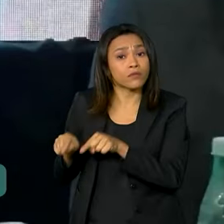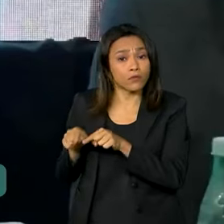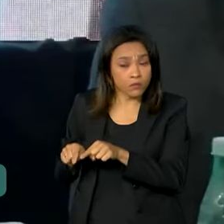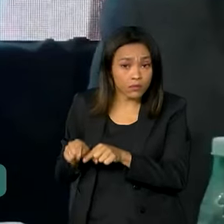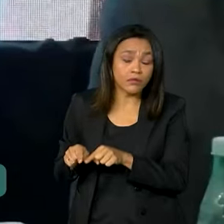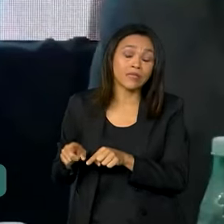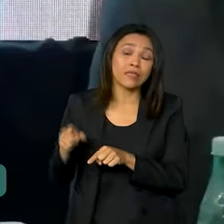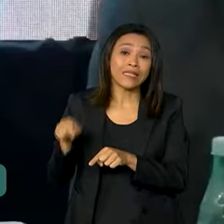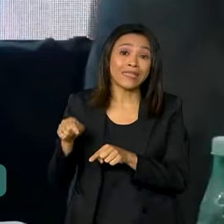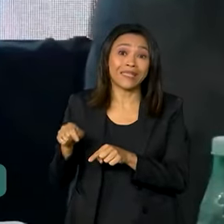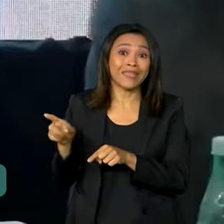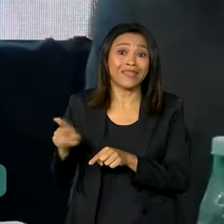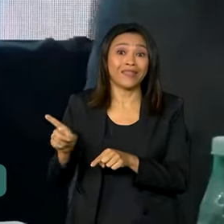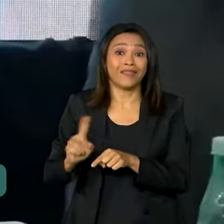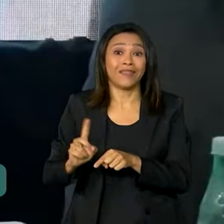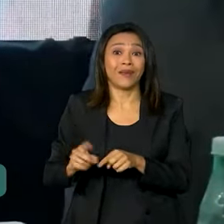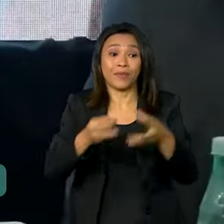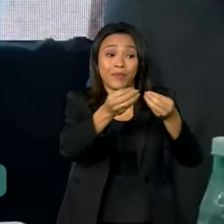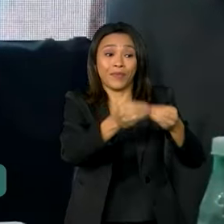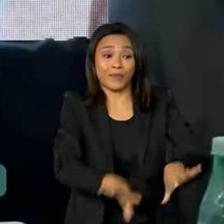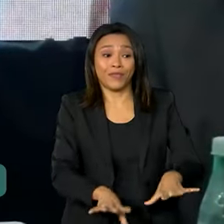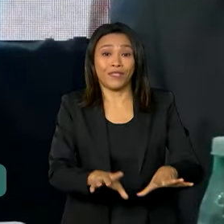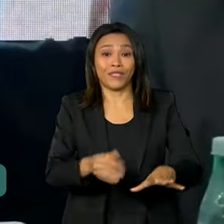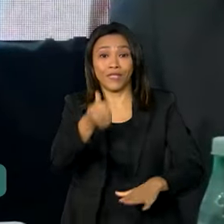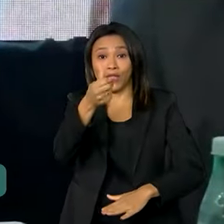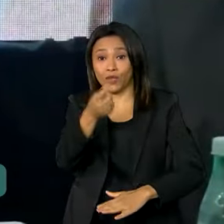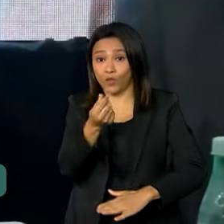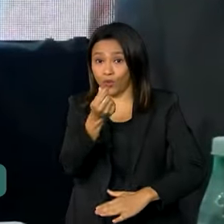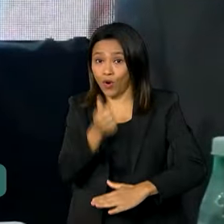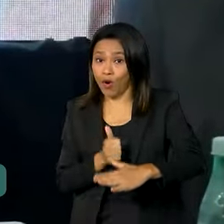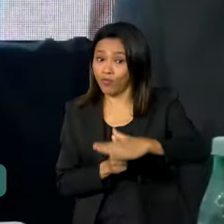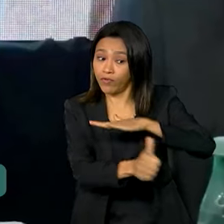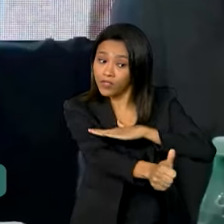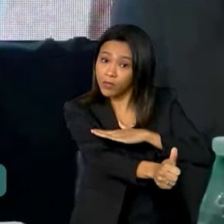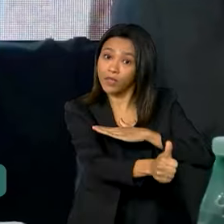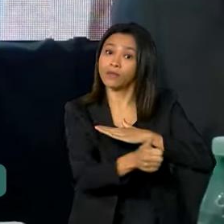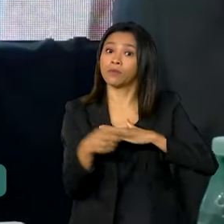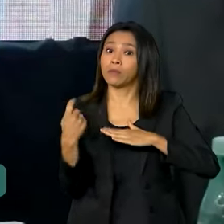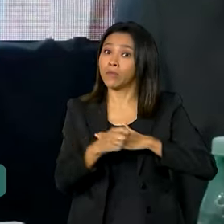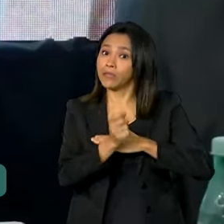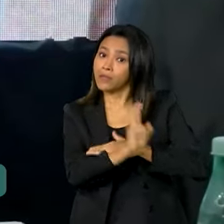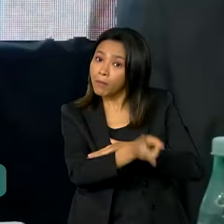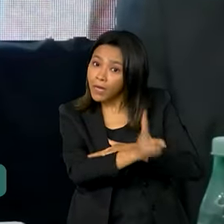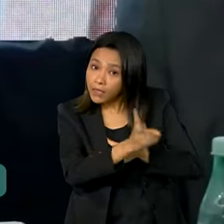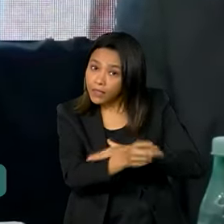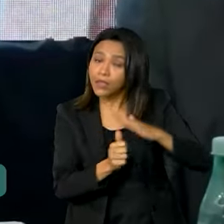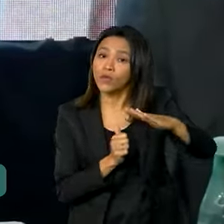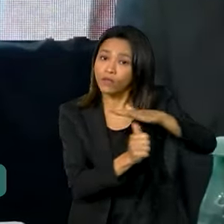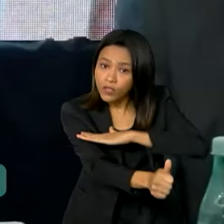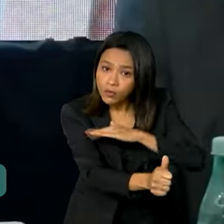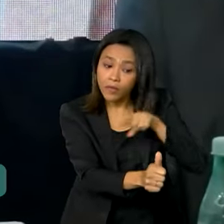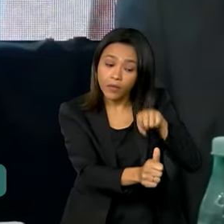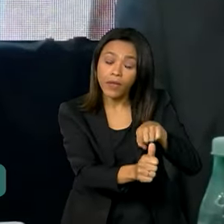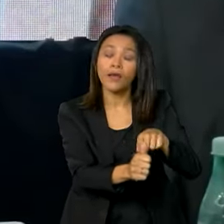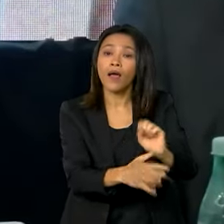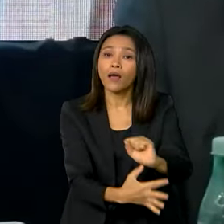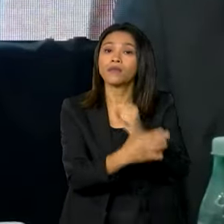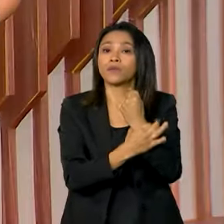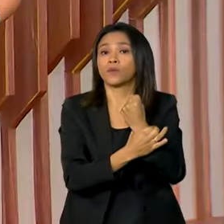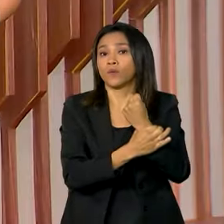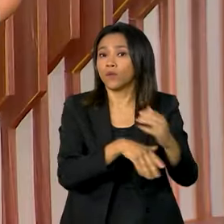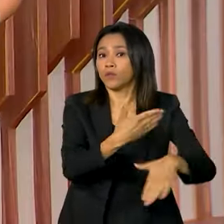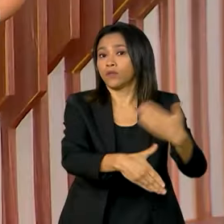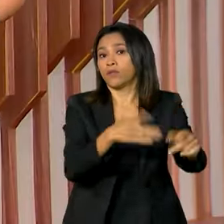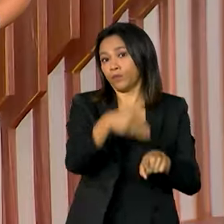e que não anule o investimento, porque é isso que vai acontecer. Você precisa preservar o investimento, porque é um investimento que garante o crescimento futuro.